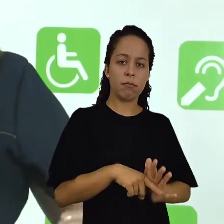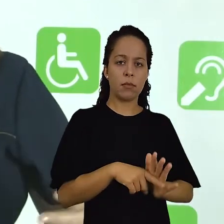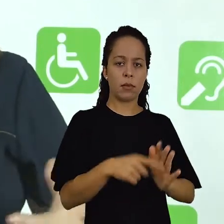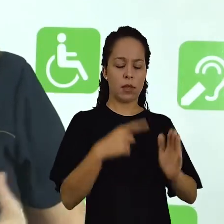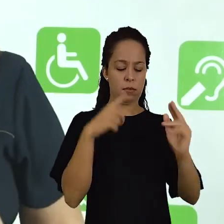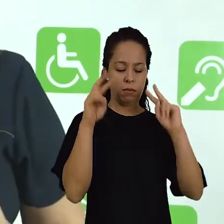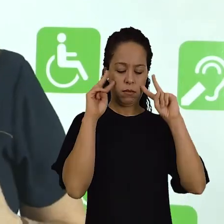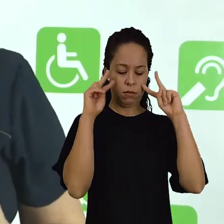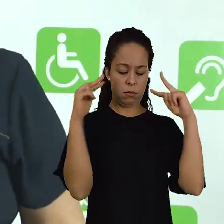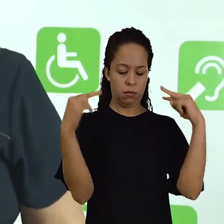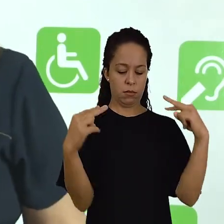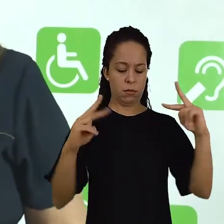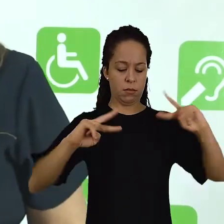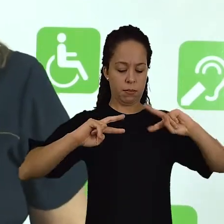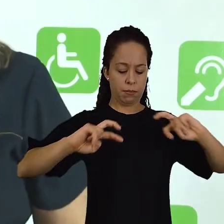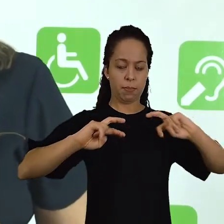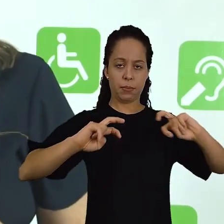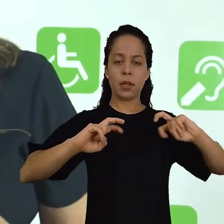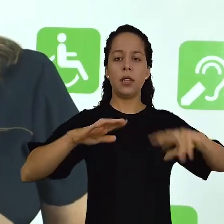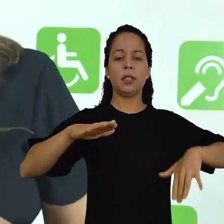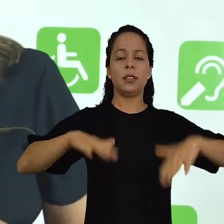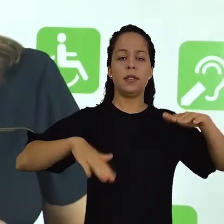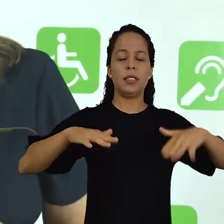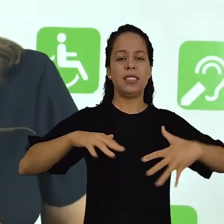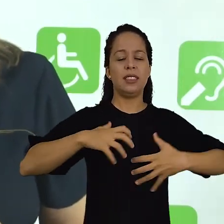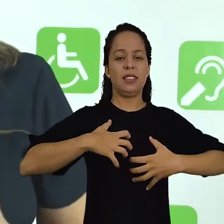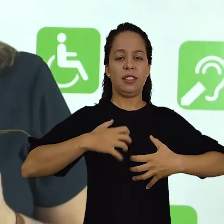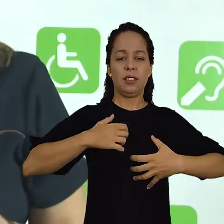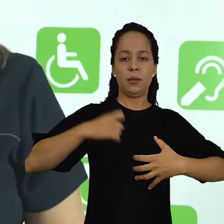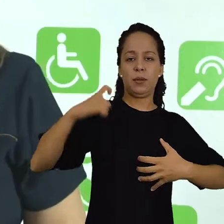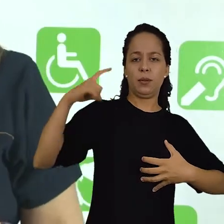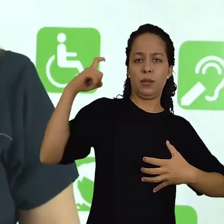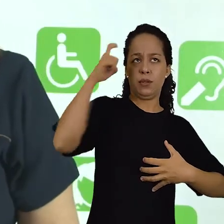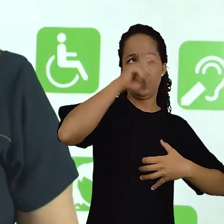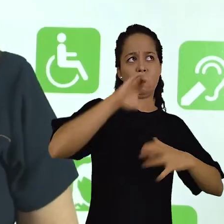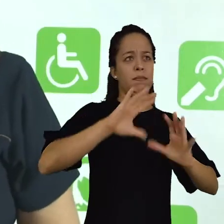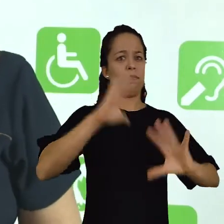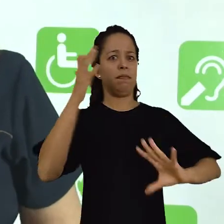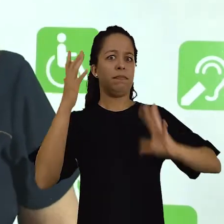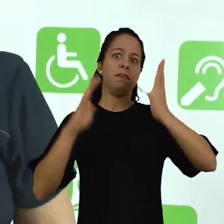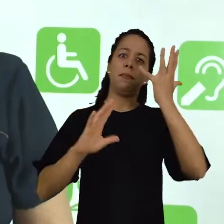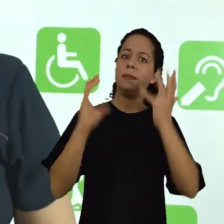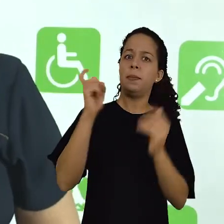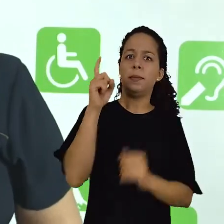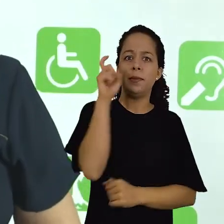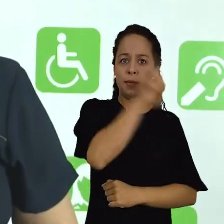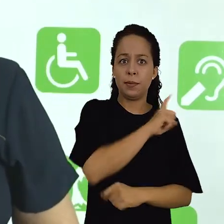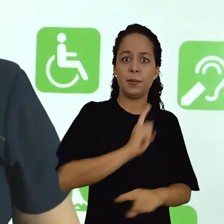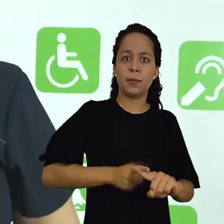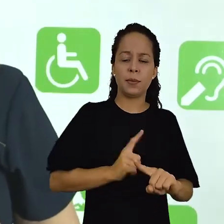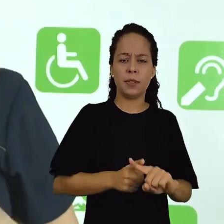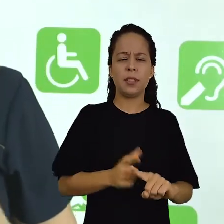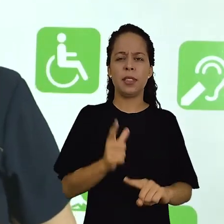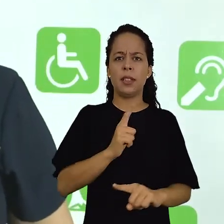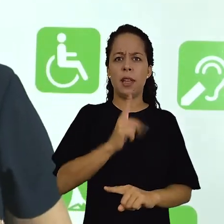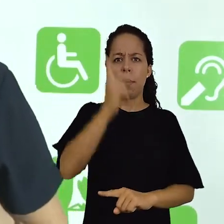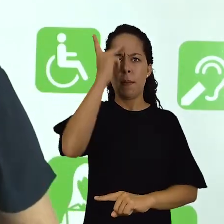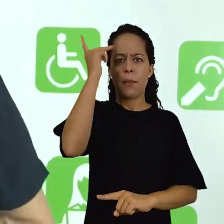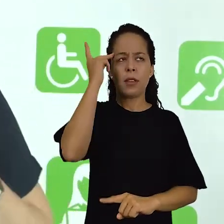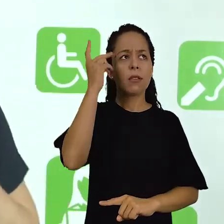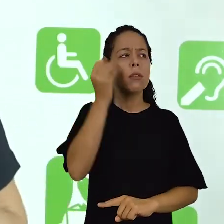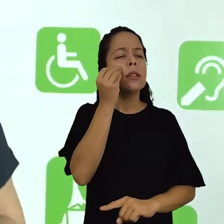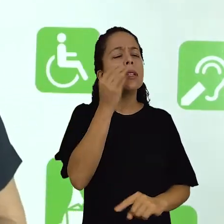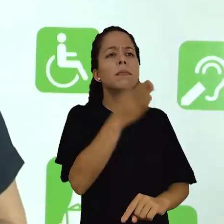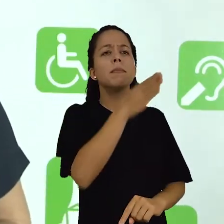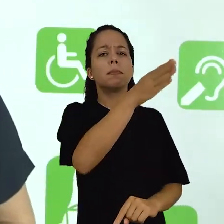ele se vê por vezes em situações complicadas, porque há várias pessoas